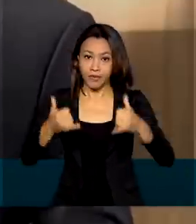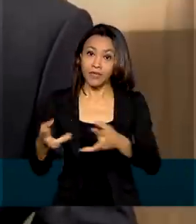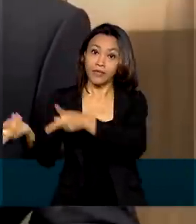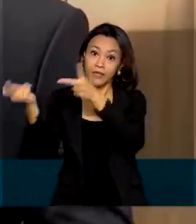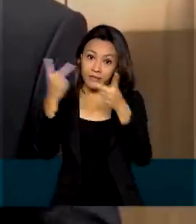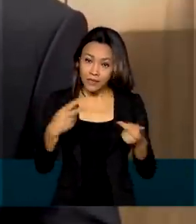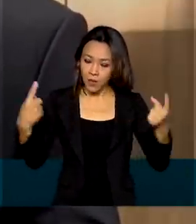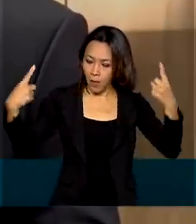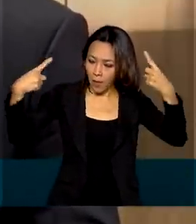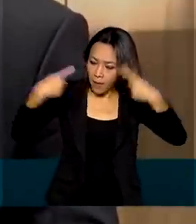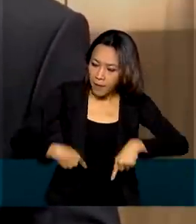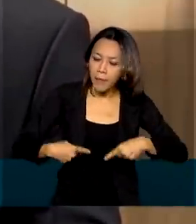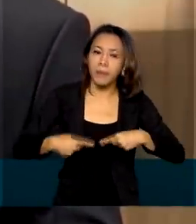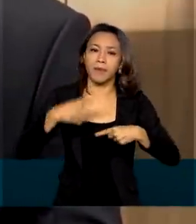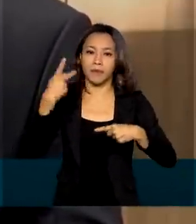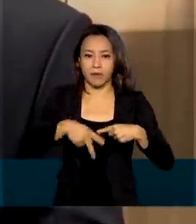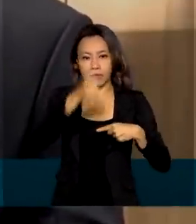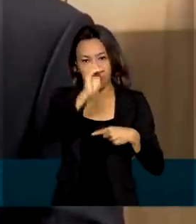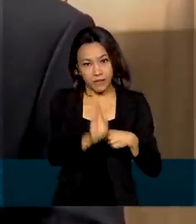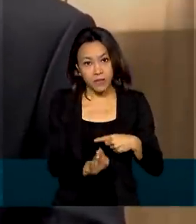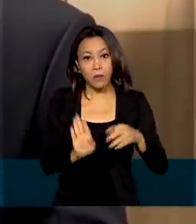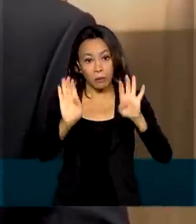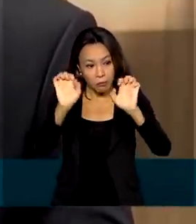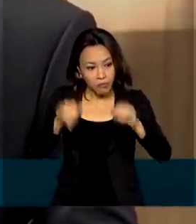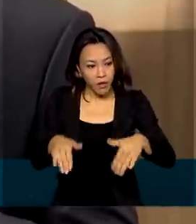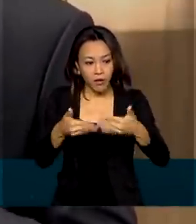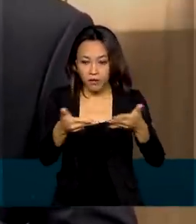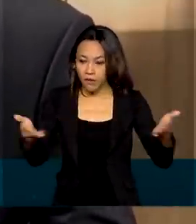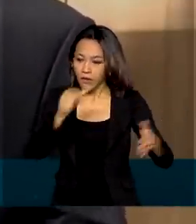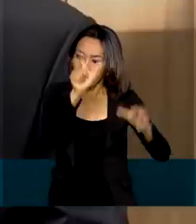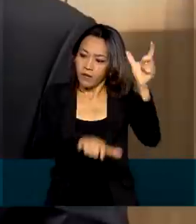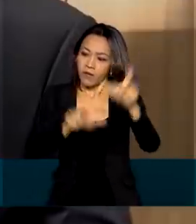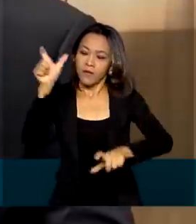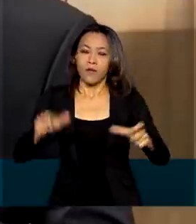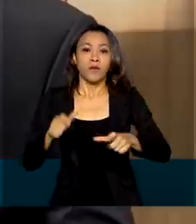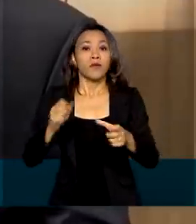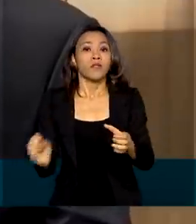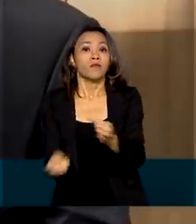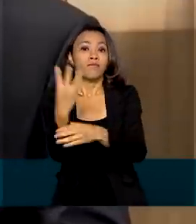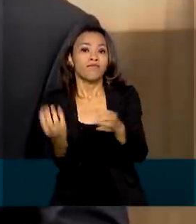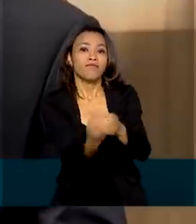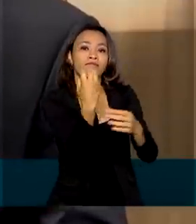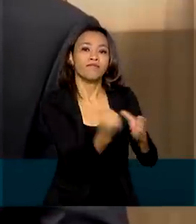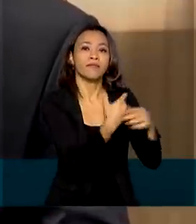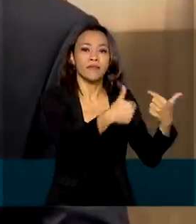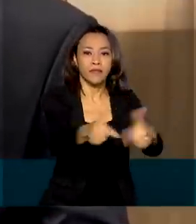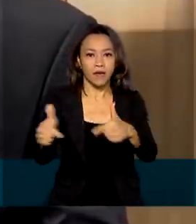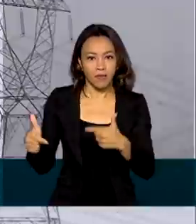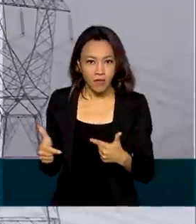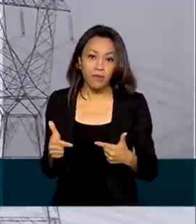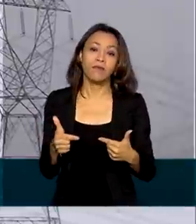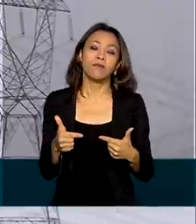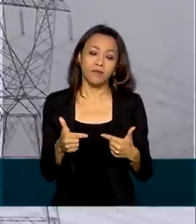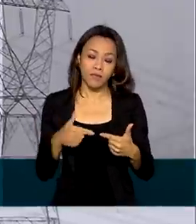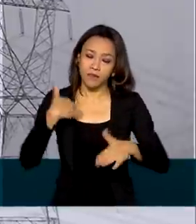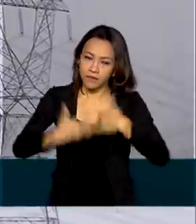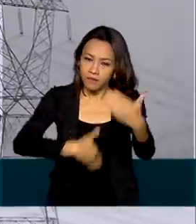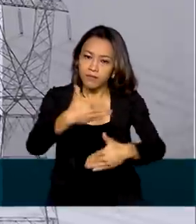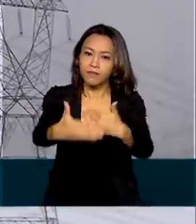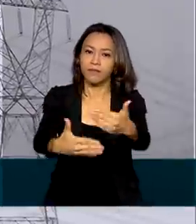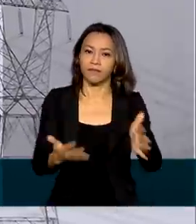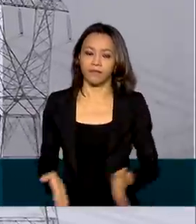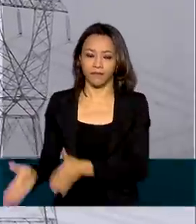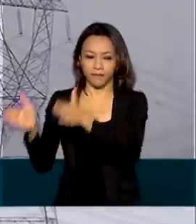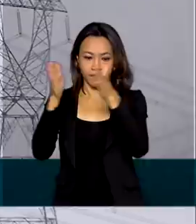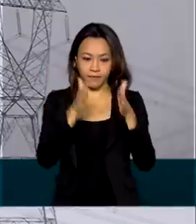produtos, bem-estar para a nossa população, gerando emprego, renda e desenvolvimento. O Ministério da